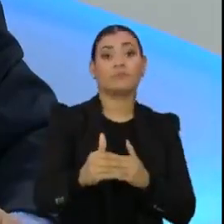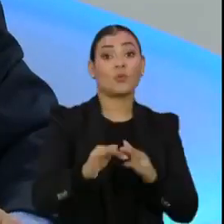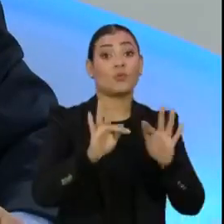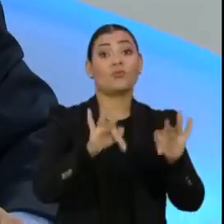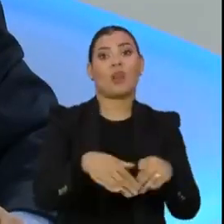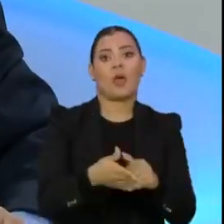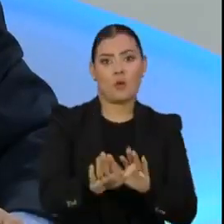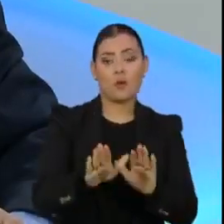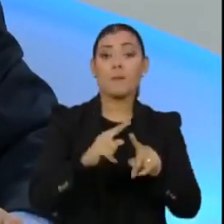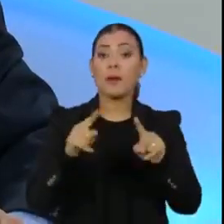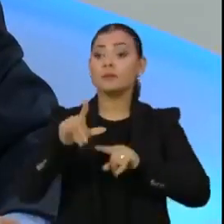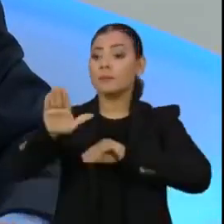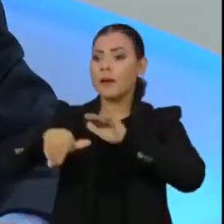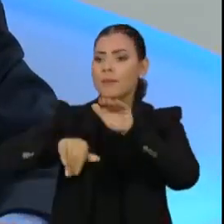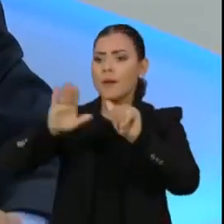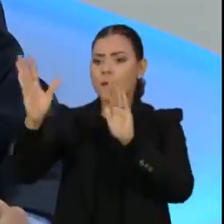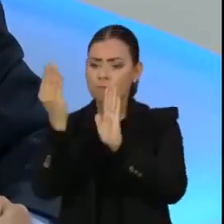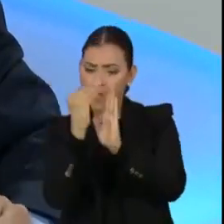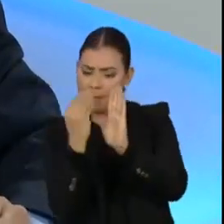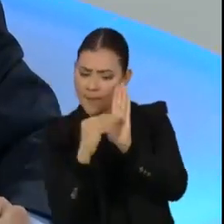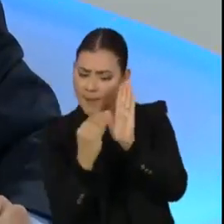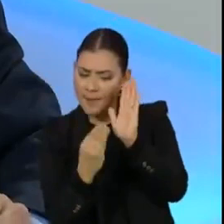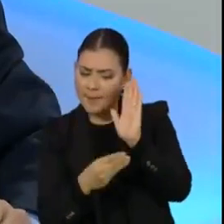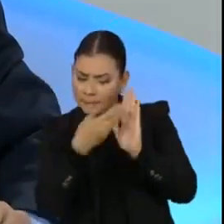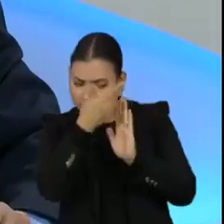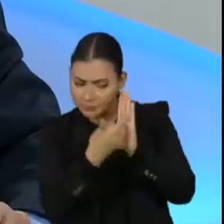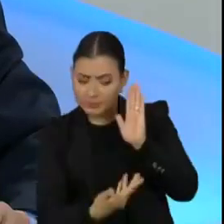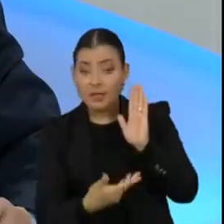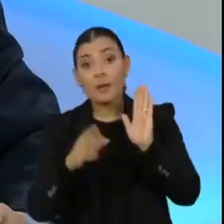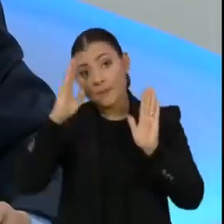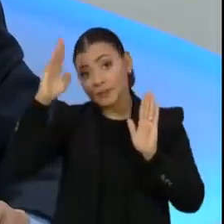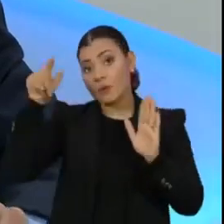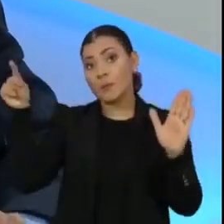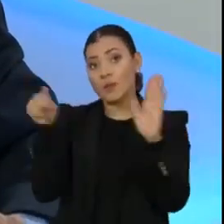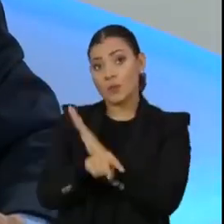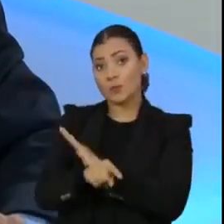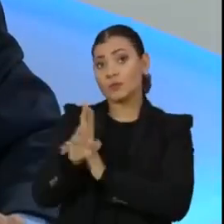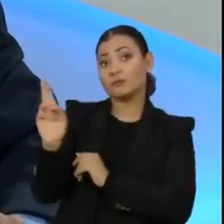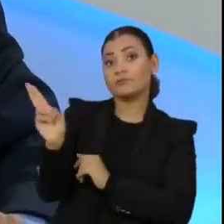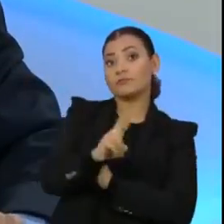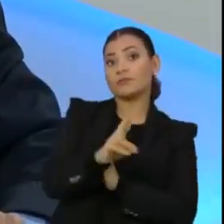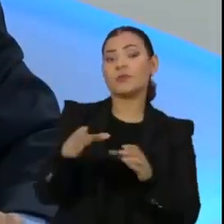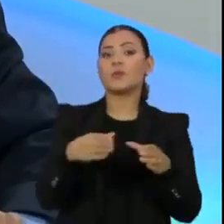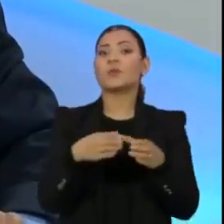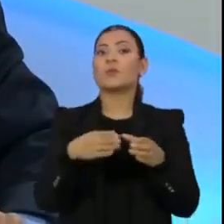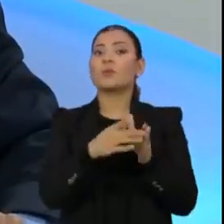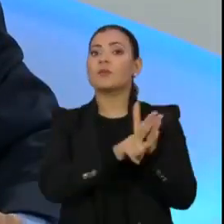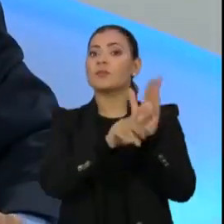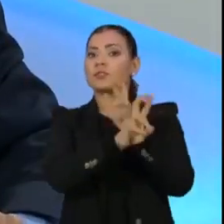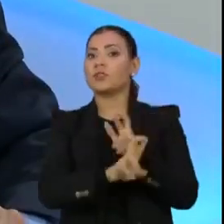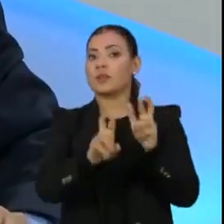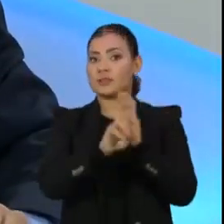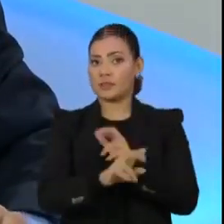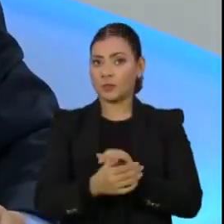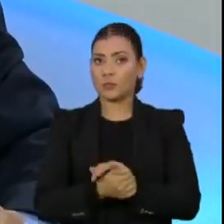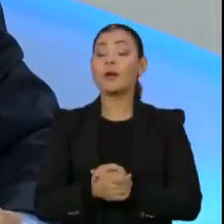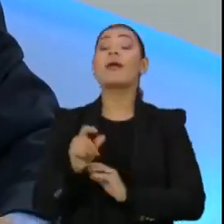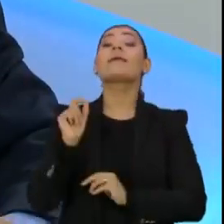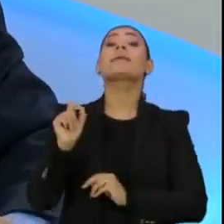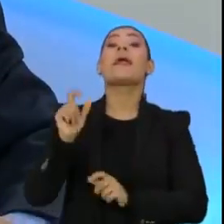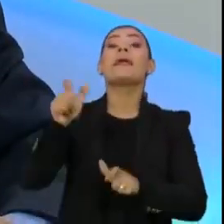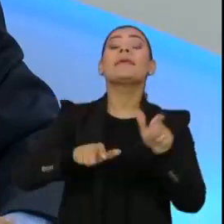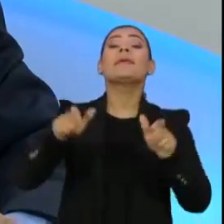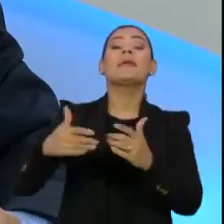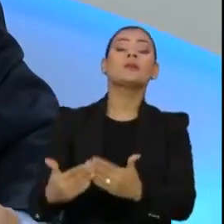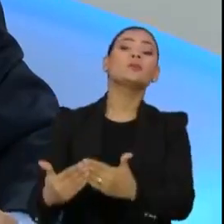que reunir elementos para isso. Acho que tem uma pergunta central a ser respondida pela Comissão Parlamentar de Inquérito. Quem são